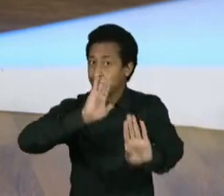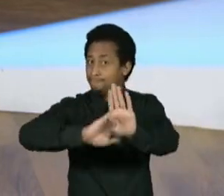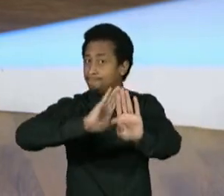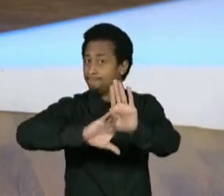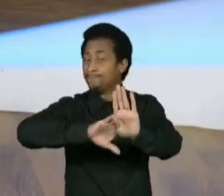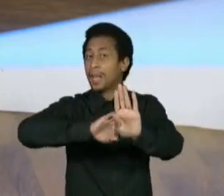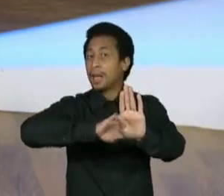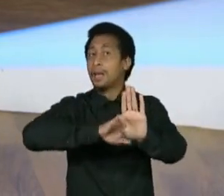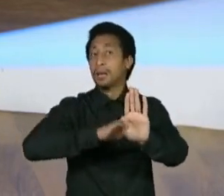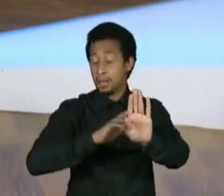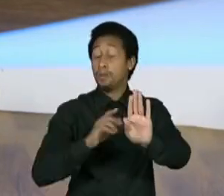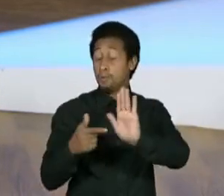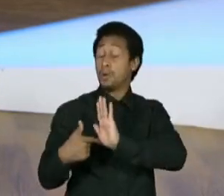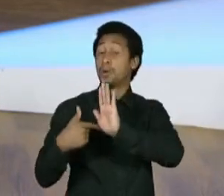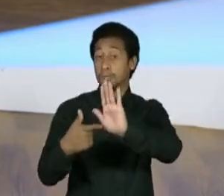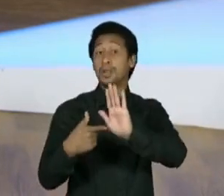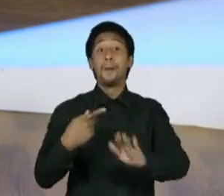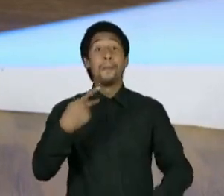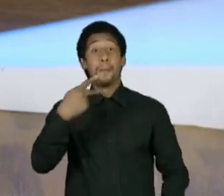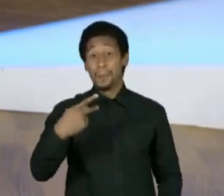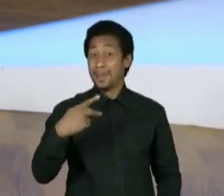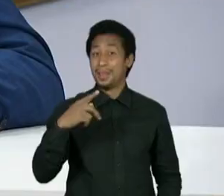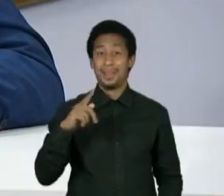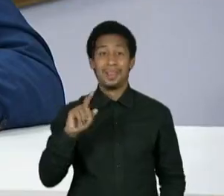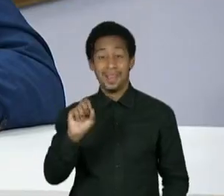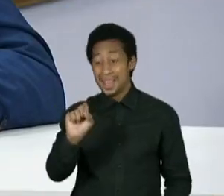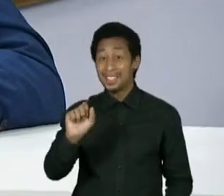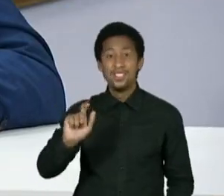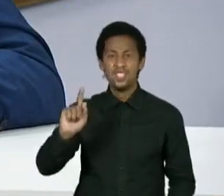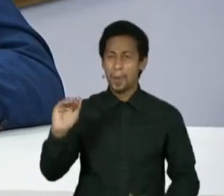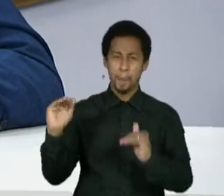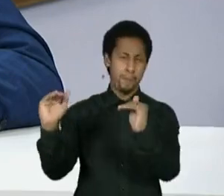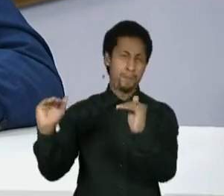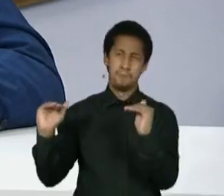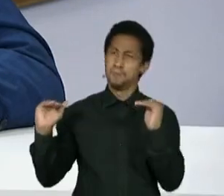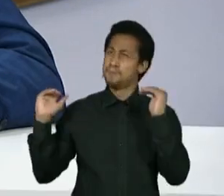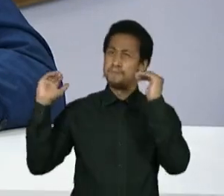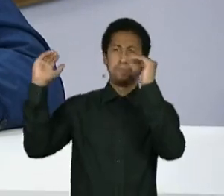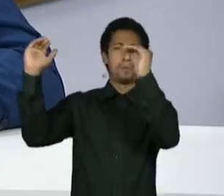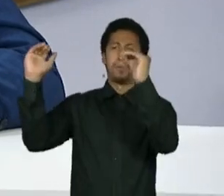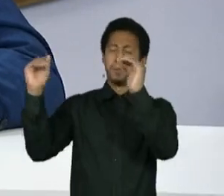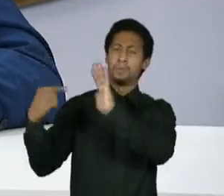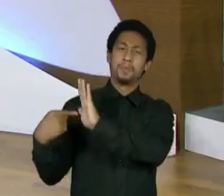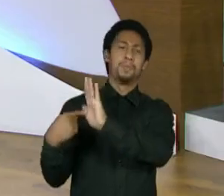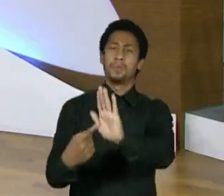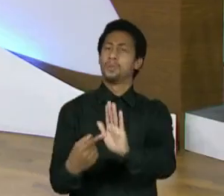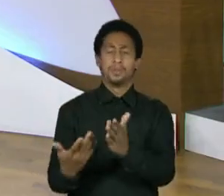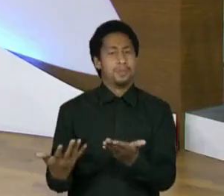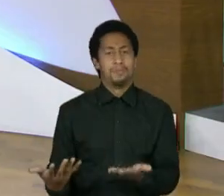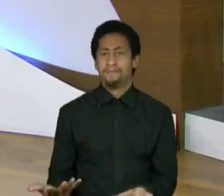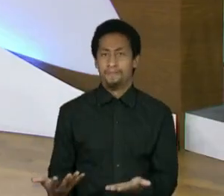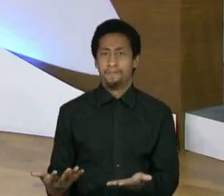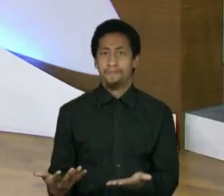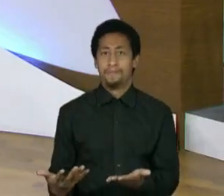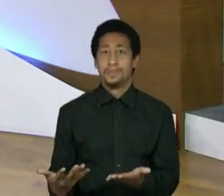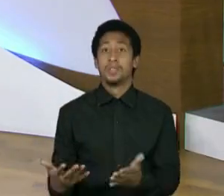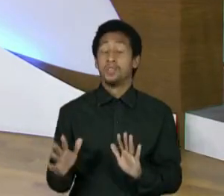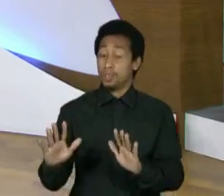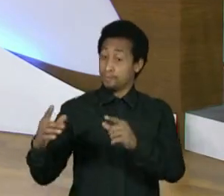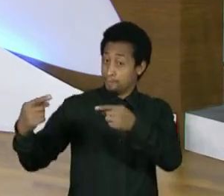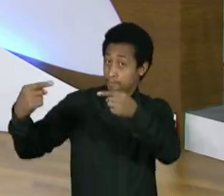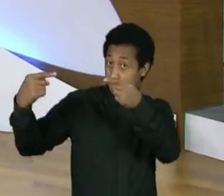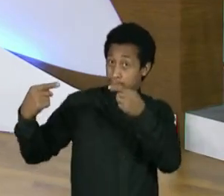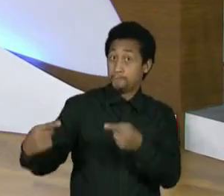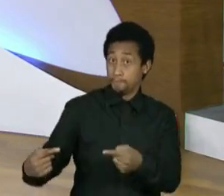E o Paris Saint-Germain é um exemplo disso. É mais daquilo que vocês veem dentro das quatro linhas. O Paris Saint-Germain jogou contra o Mónaco,